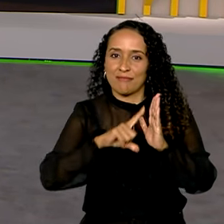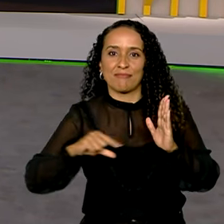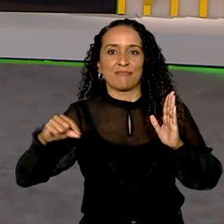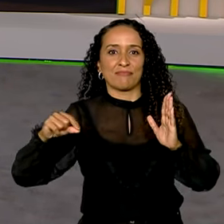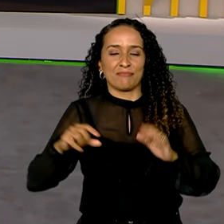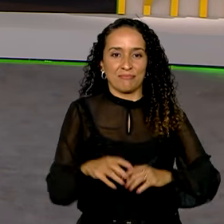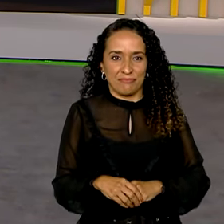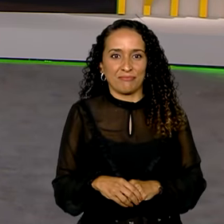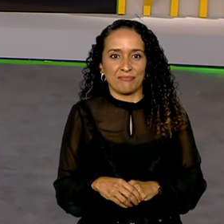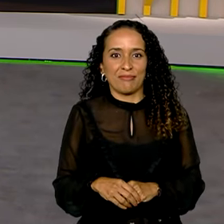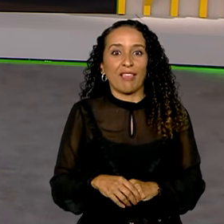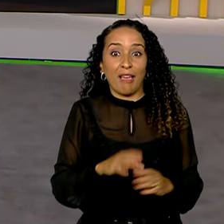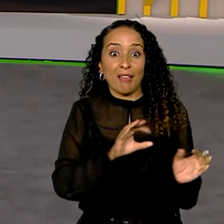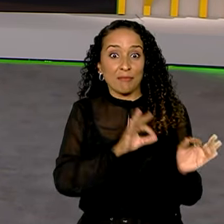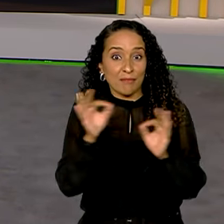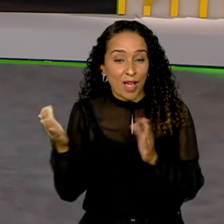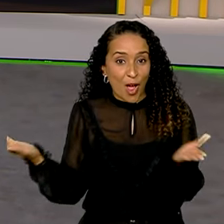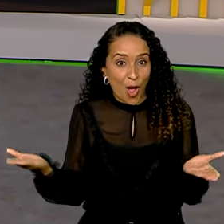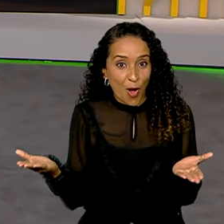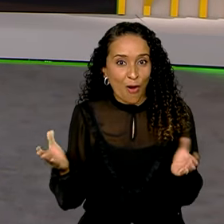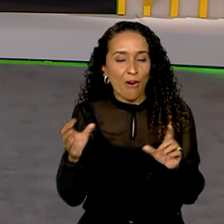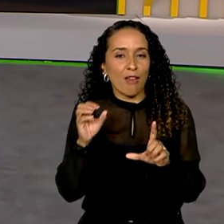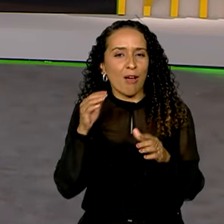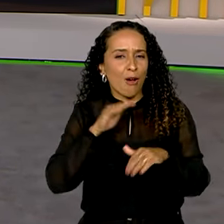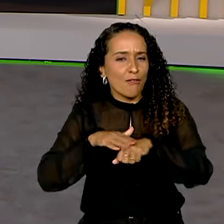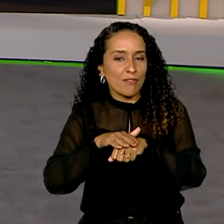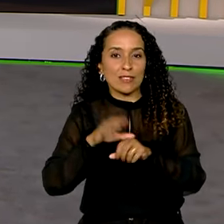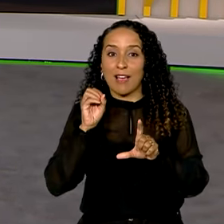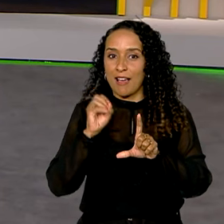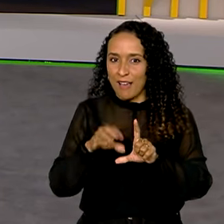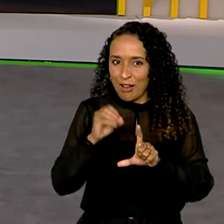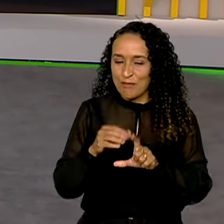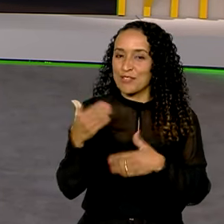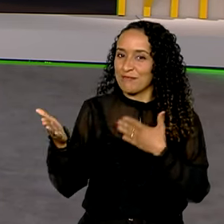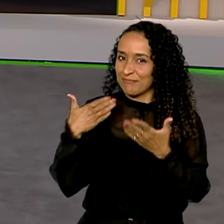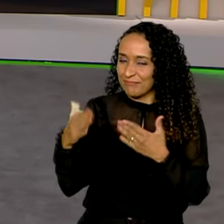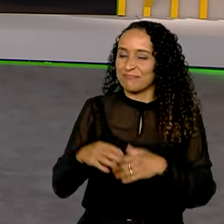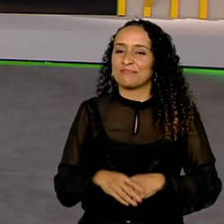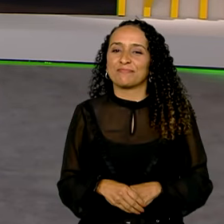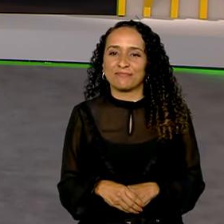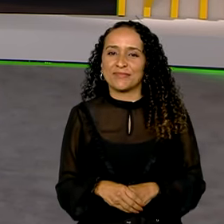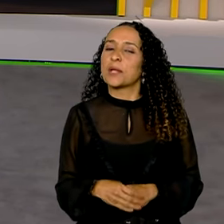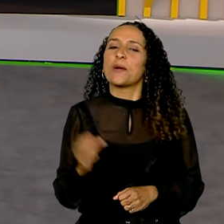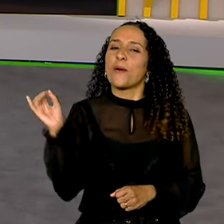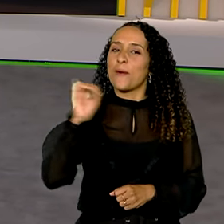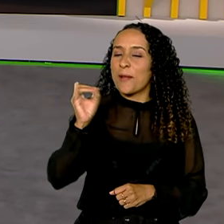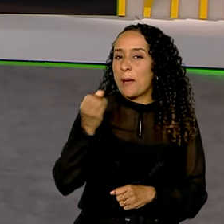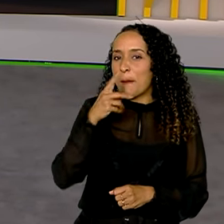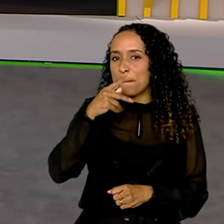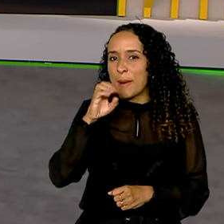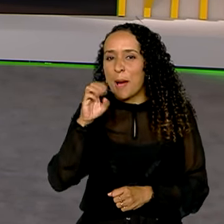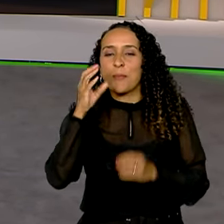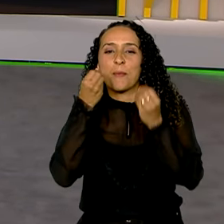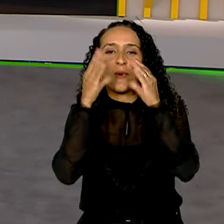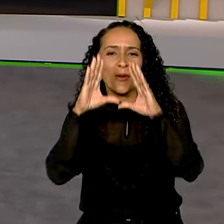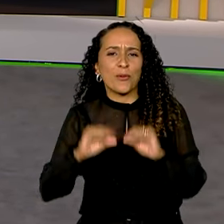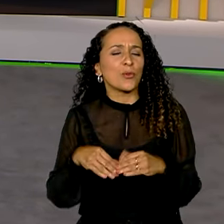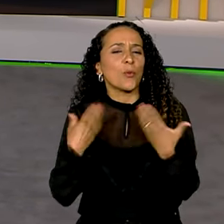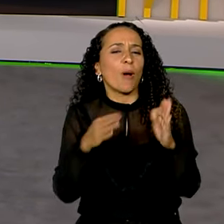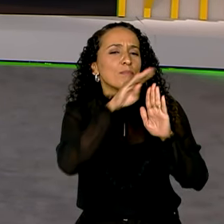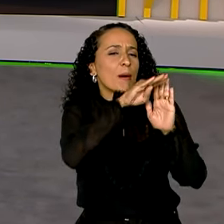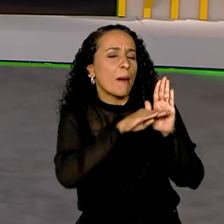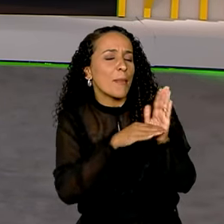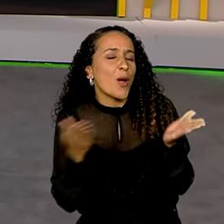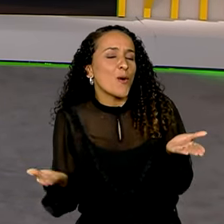Alvorada. E é pra lá que nós vamos agora conversar ao vivo com o Pablo Mundin. Olá, Pablo, boa noite. Qual que é a